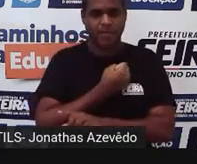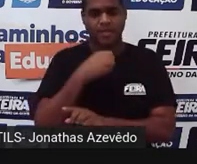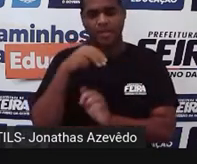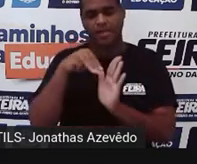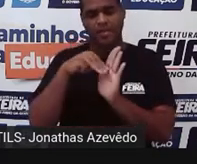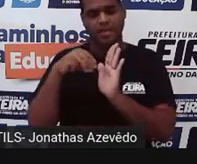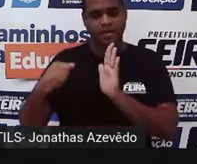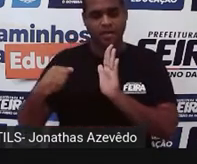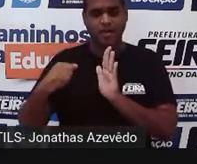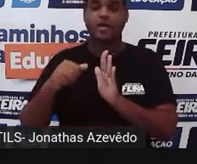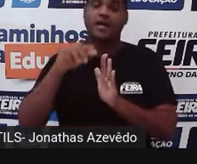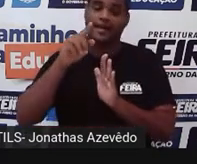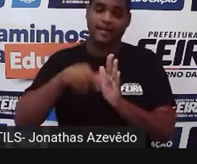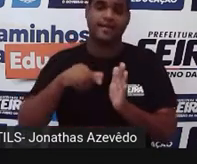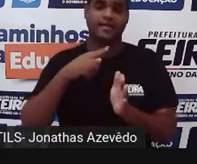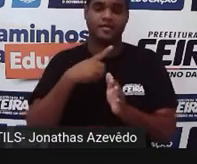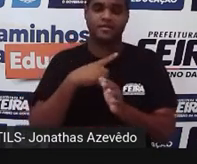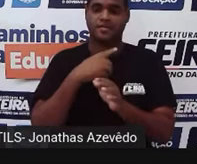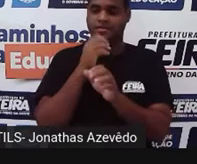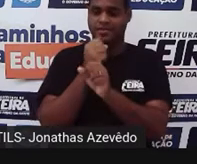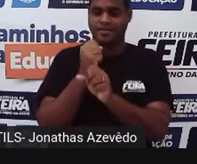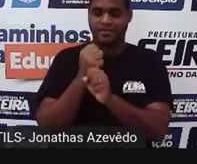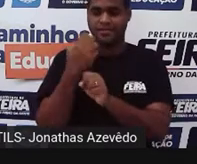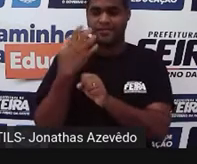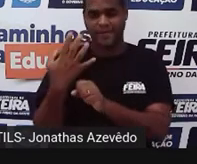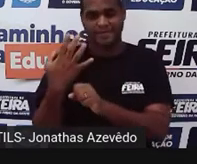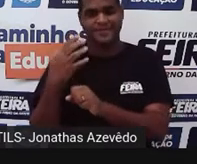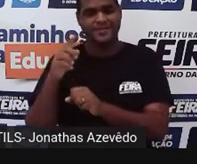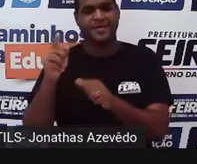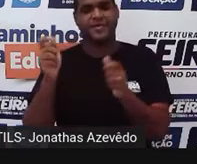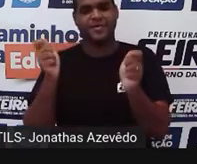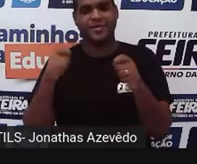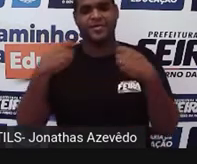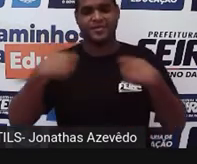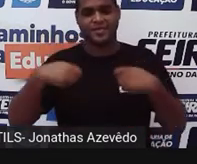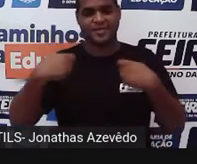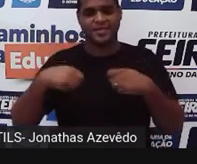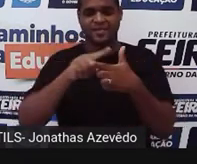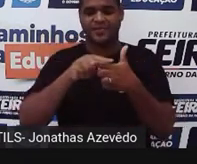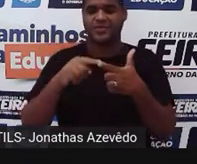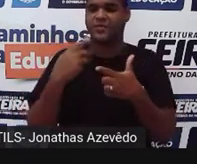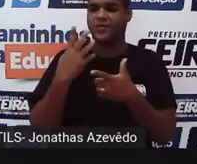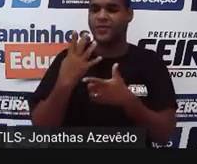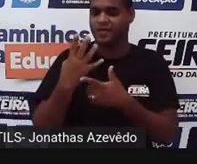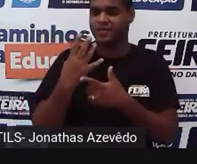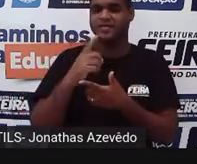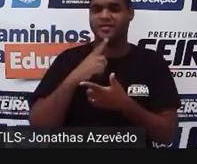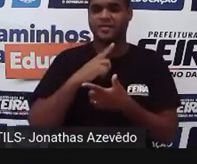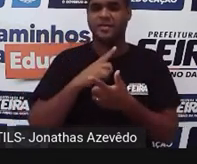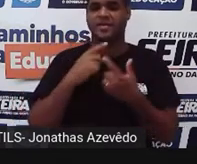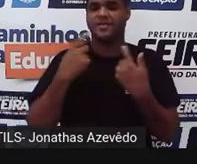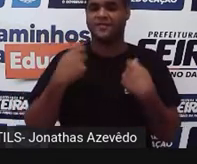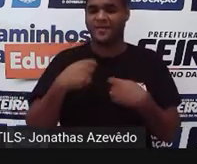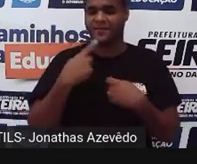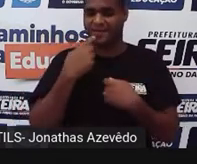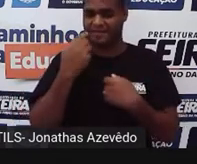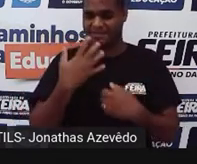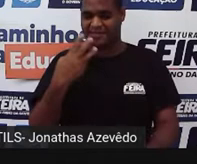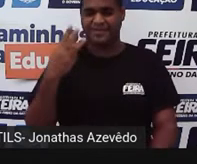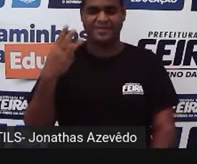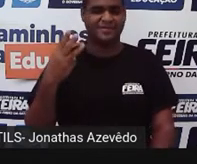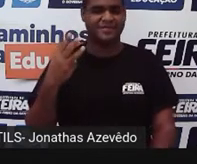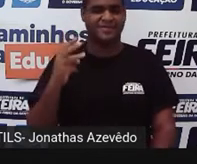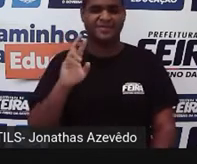aritmética. Se somar 4 números, tem que dividir por 4. E ali está dizendo que vai dividir por 3.